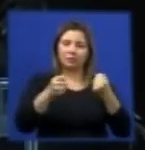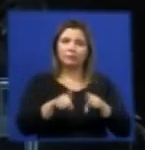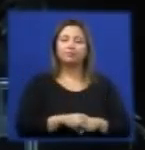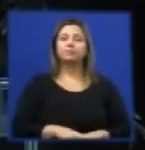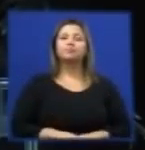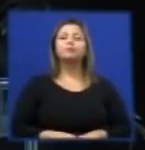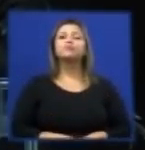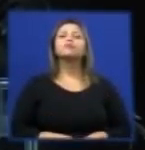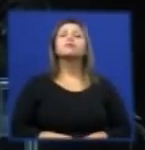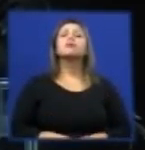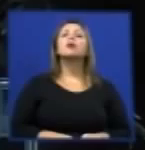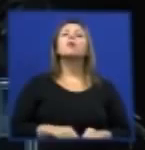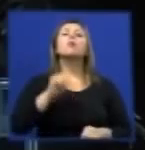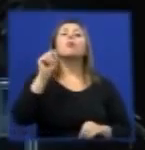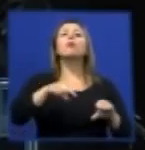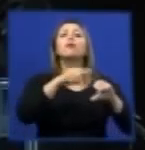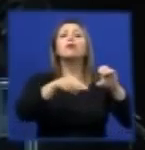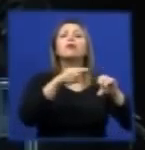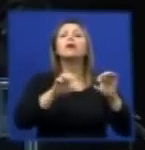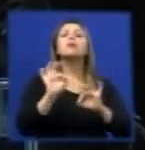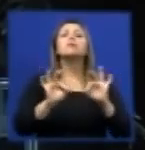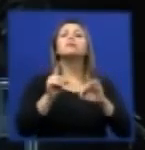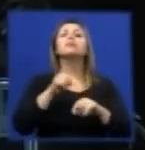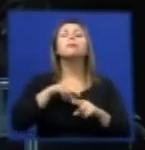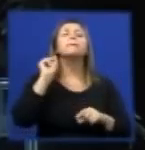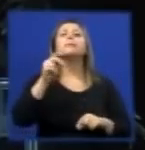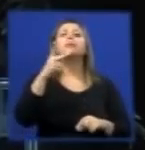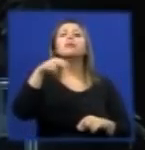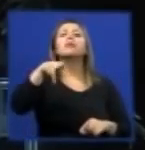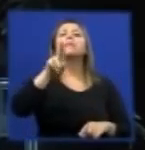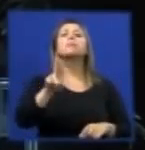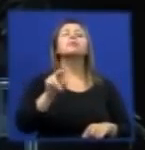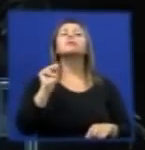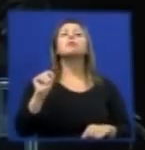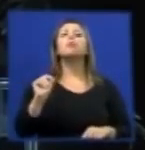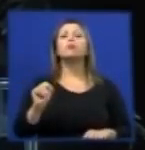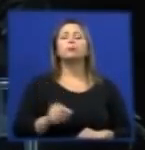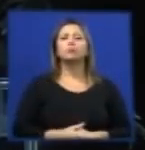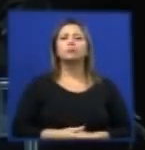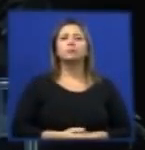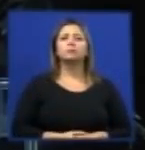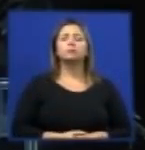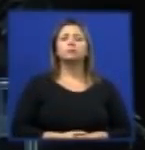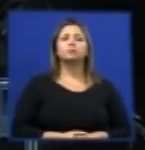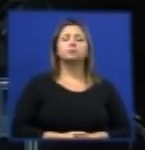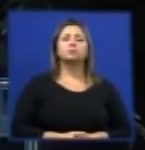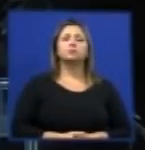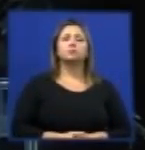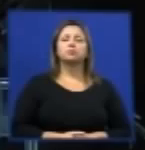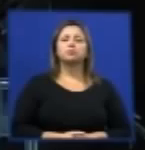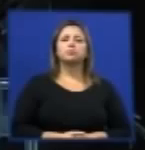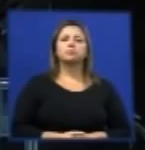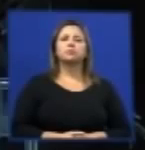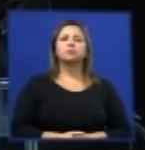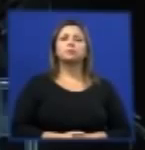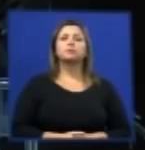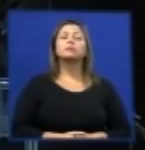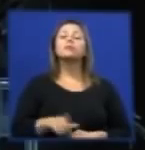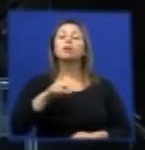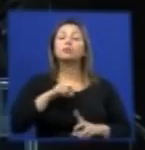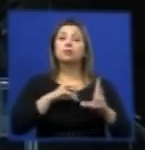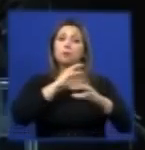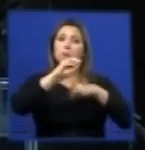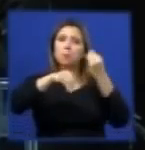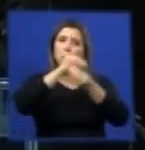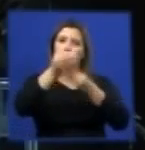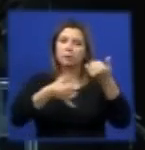O que são os pneus? pneus, basicamente, são compostos orgânicos